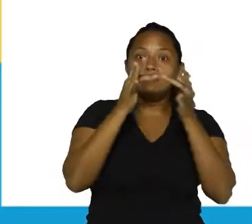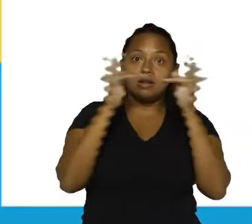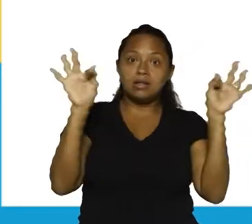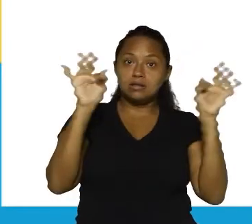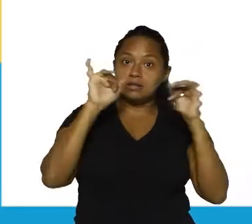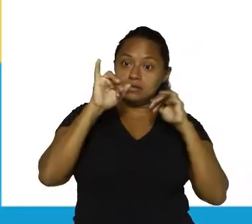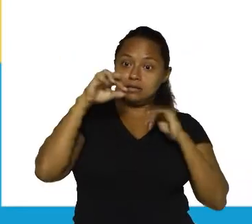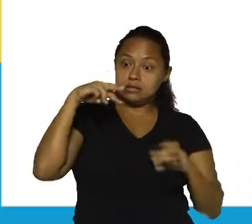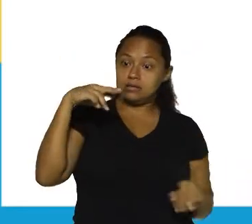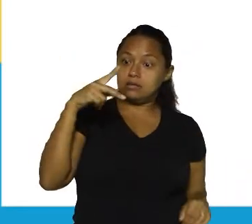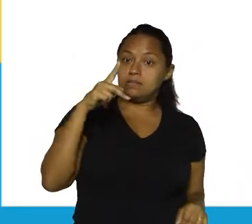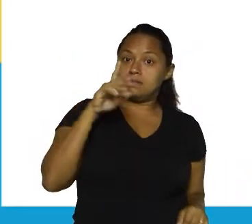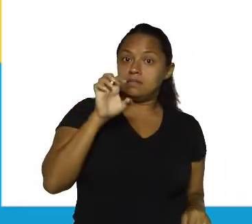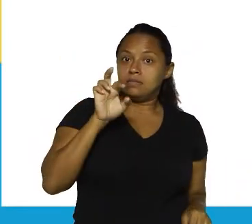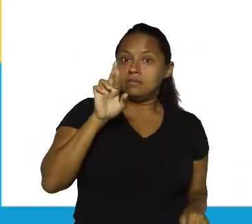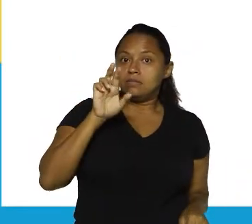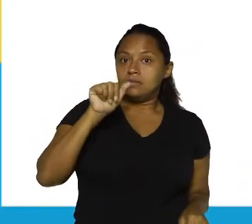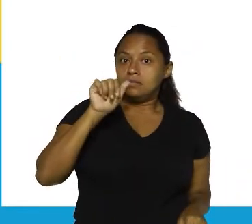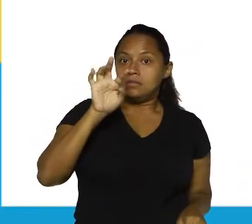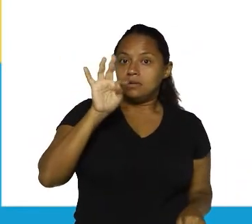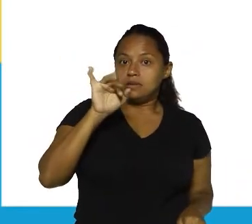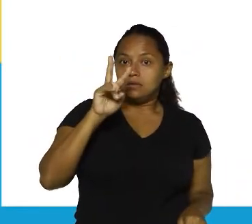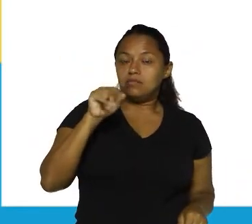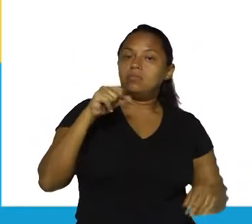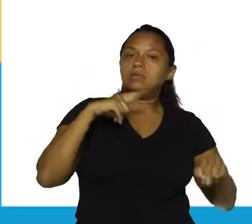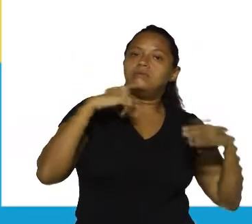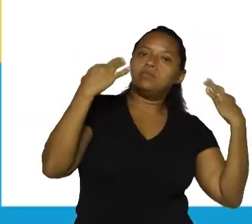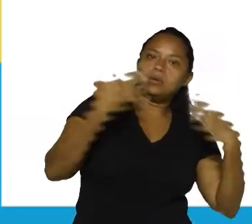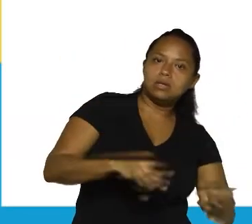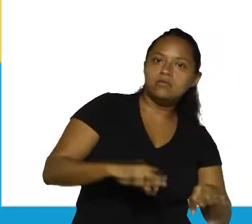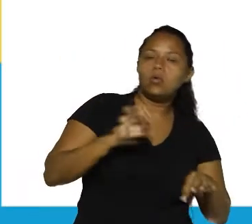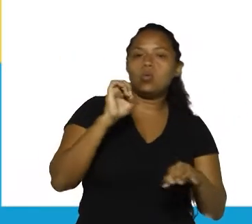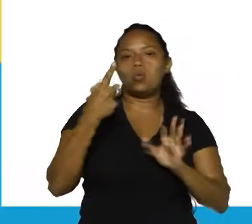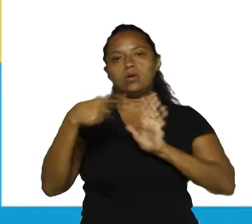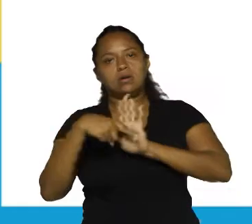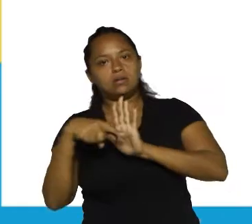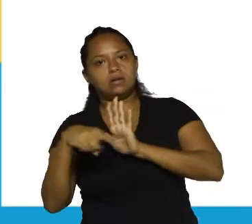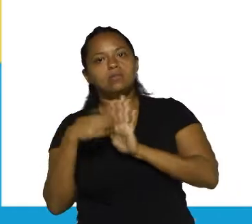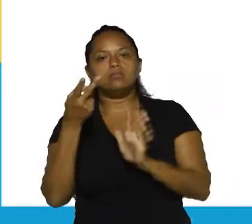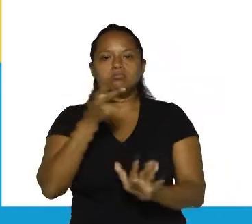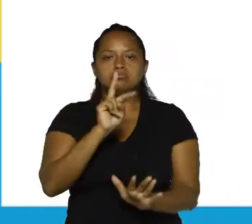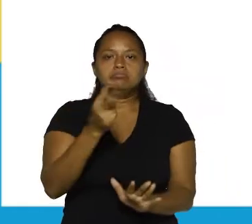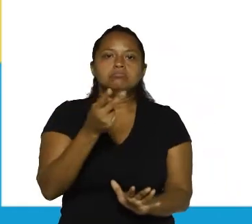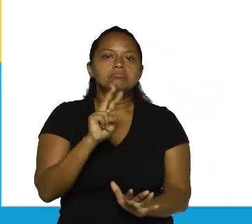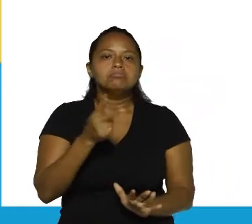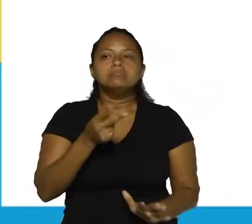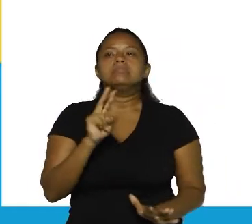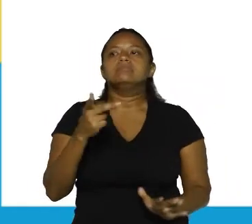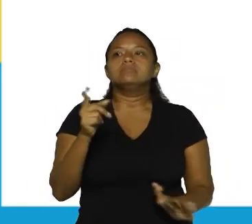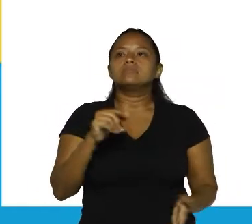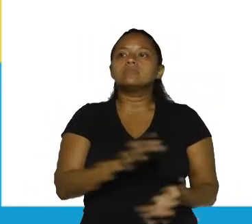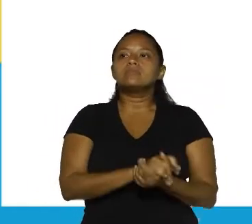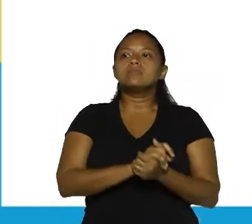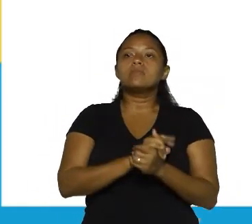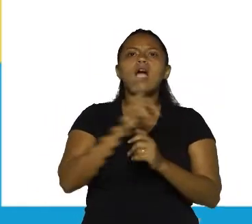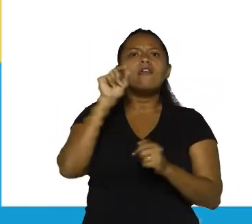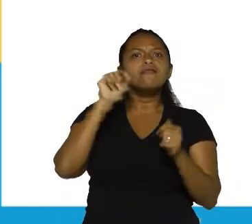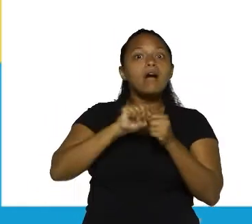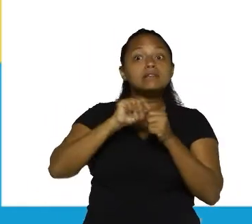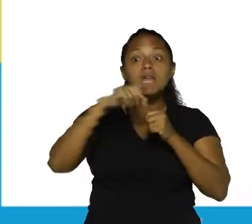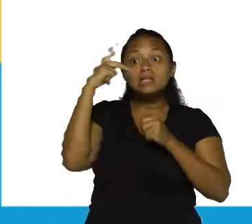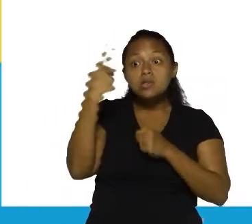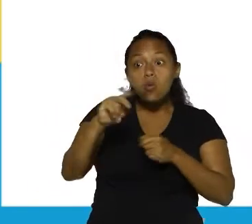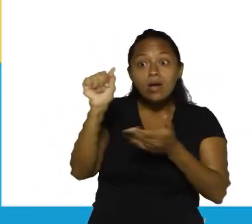imperativa também pode aparecer na forma afirmativa ou na forma negativa. Ok? Faça sua tarefa